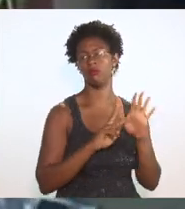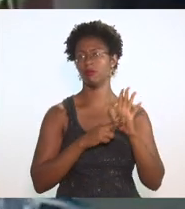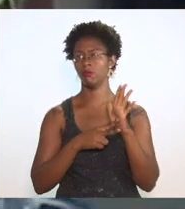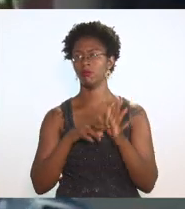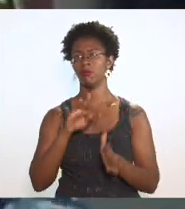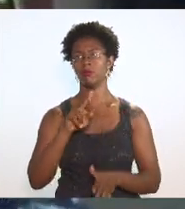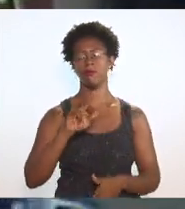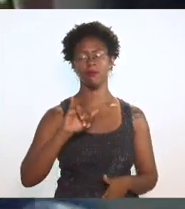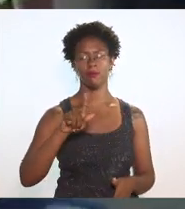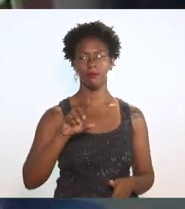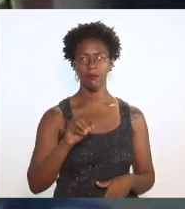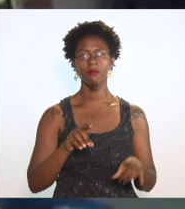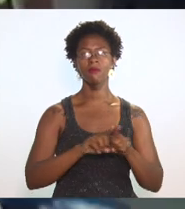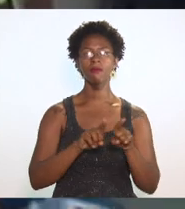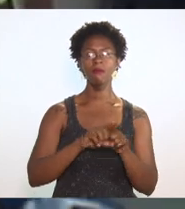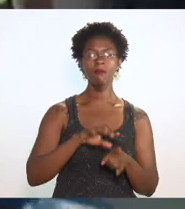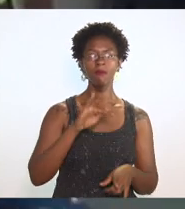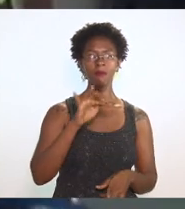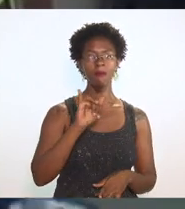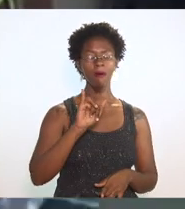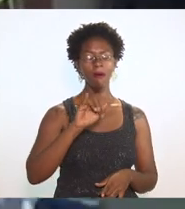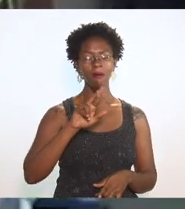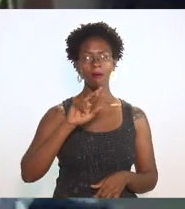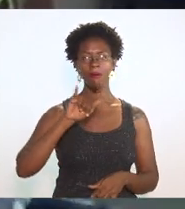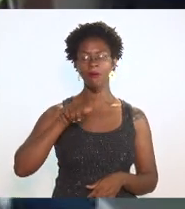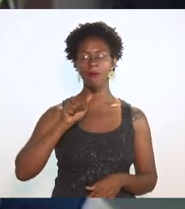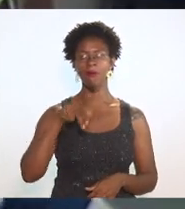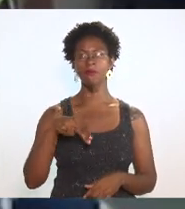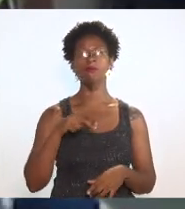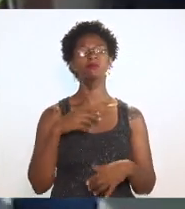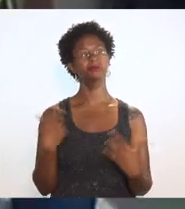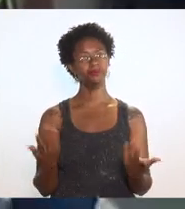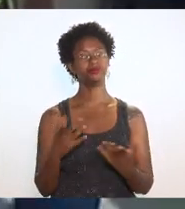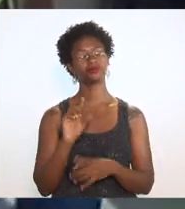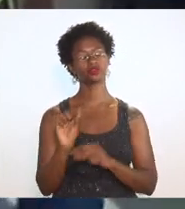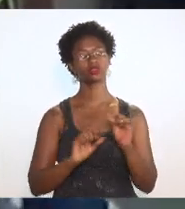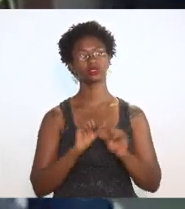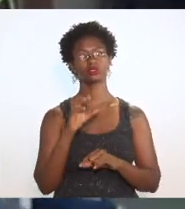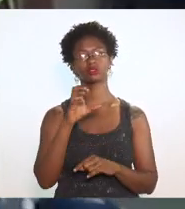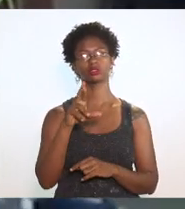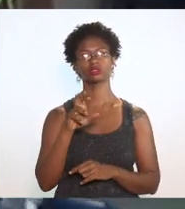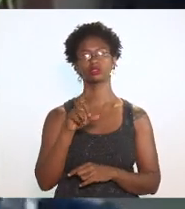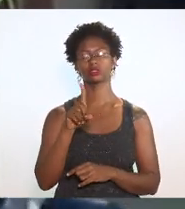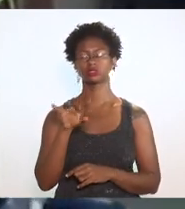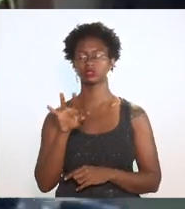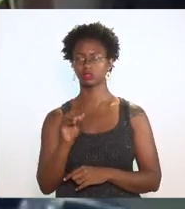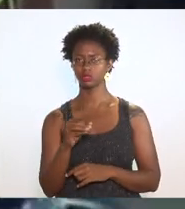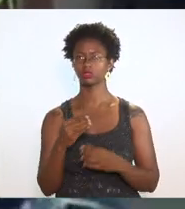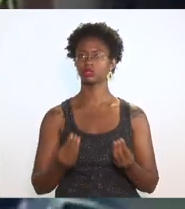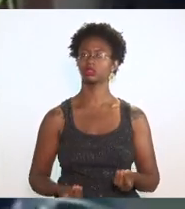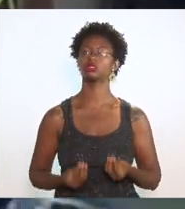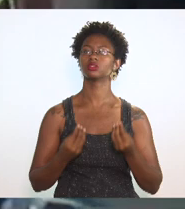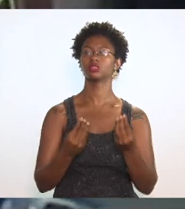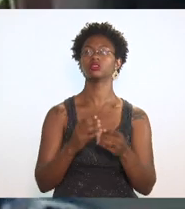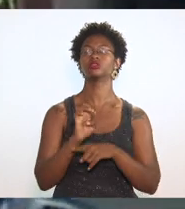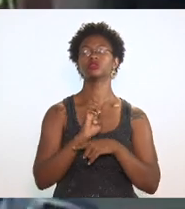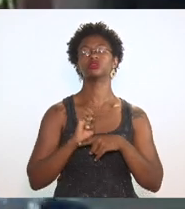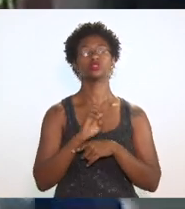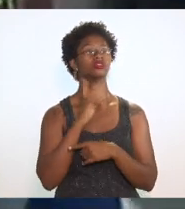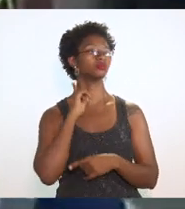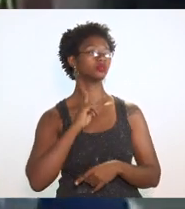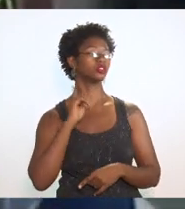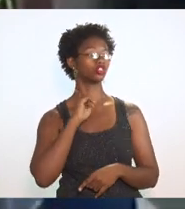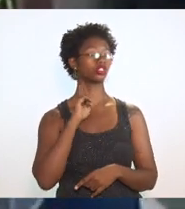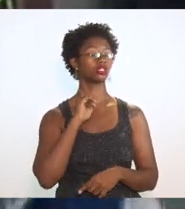estão interessados é no crédito presumido que é concedido pelo estado de Minas Gerais que está lá no regulamento de Minas Gerais